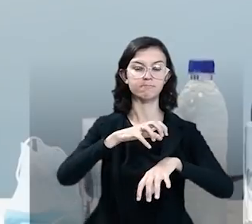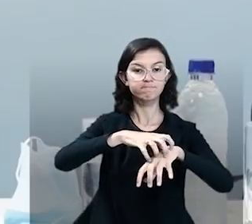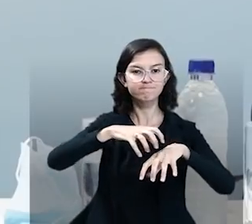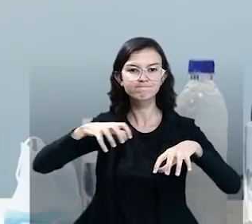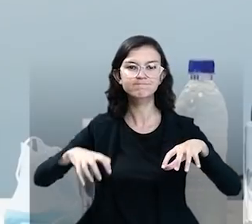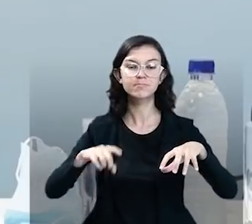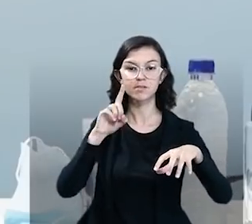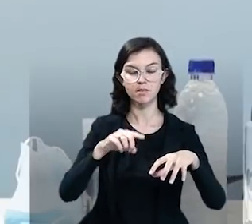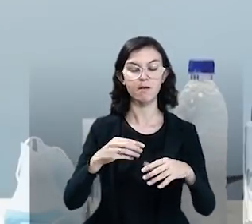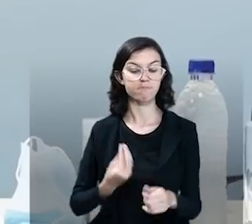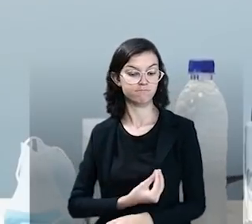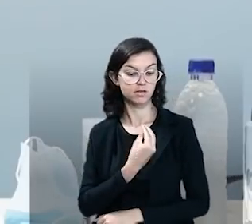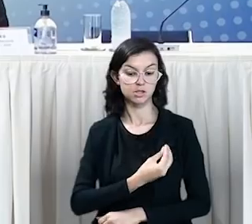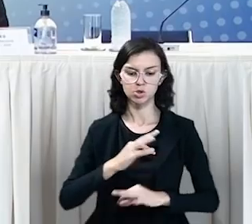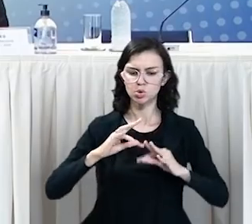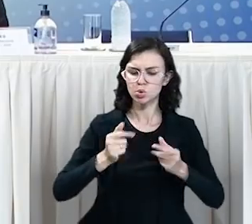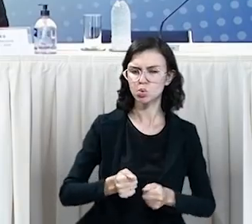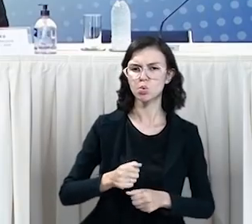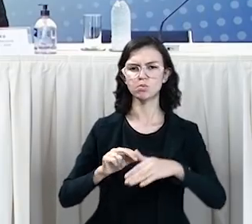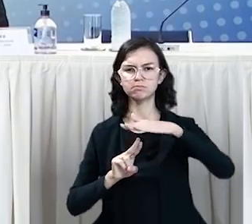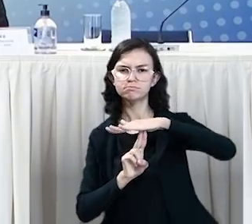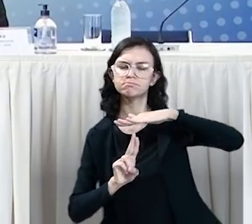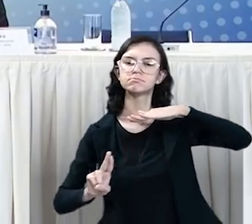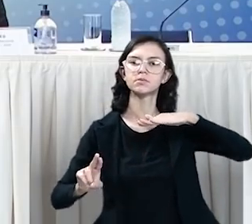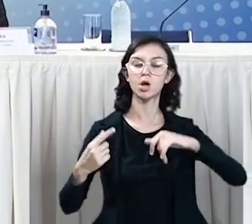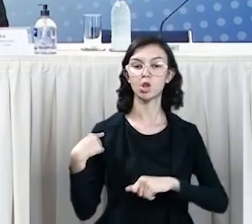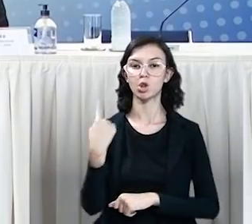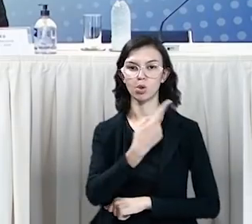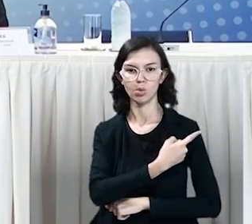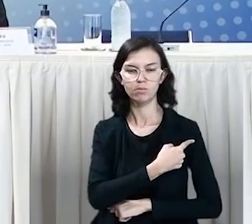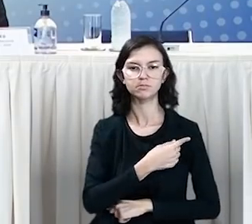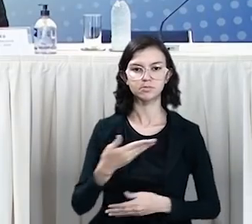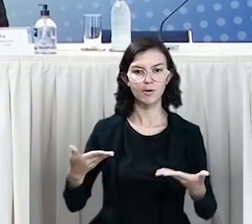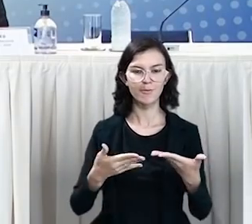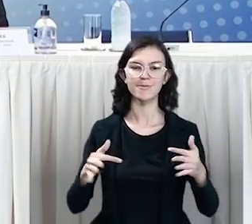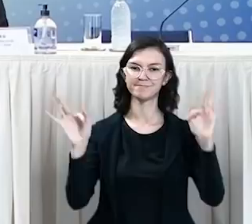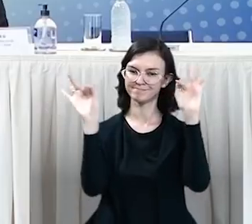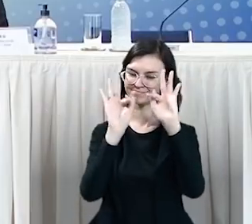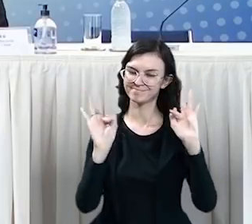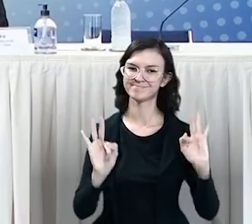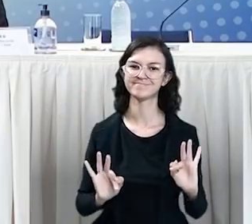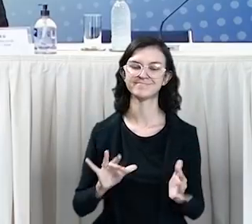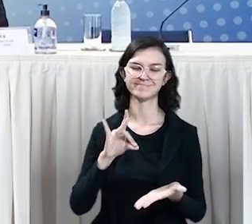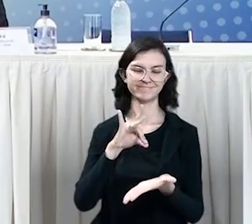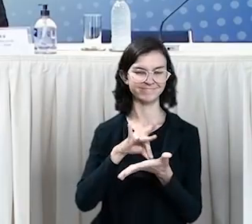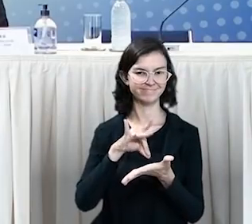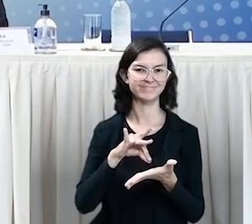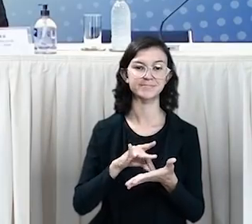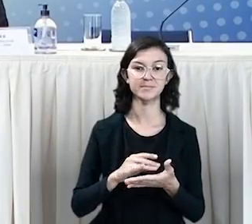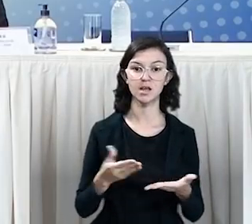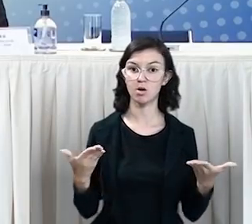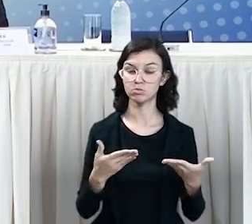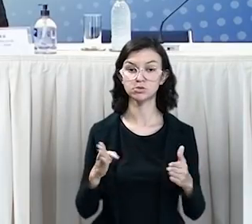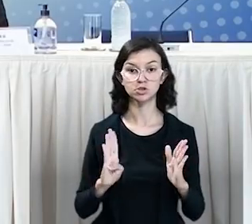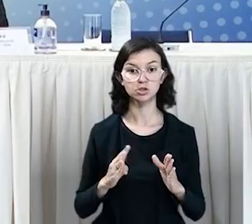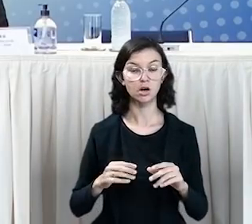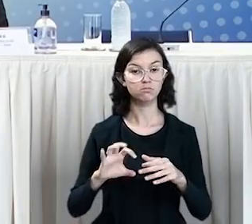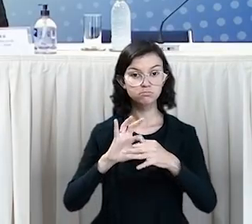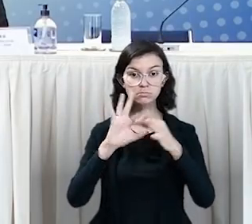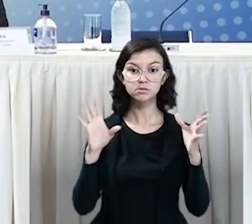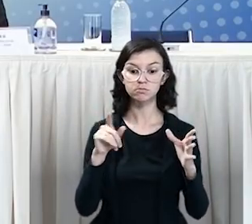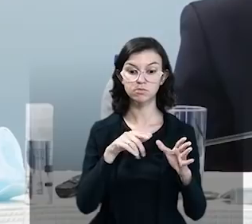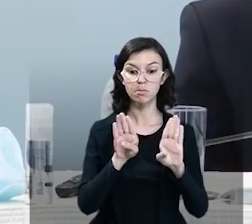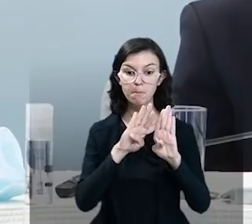universidades. Então é com muita satisfação que a gente faz esse nosso lançamento. É uma ferramenta que já está